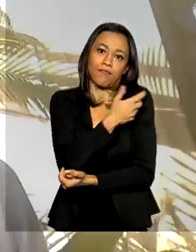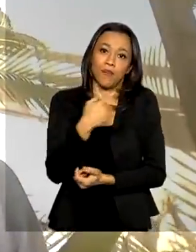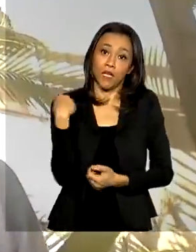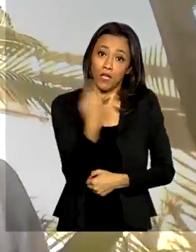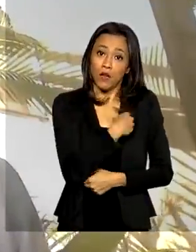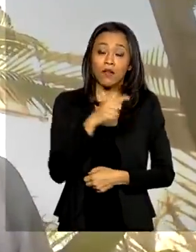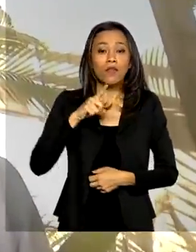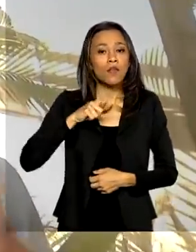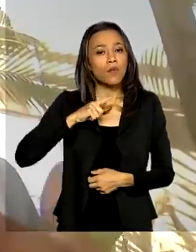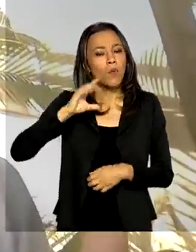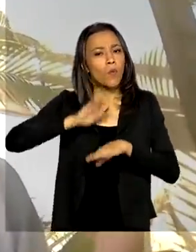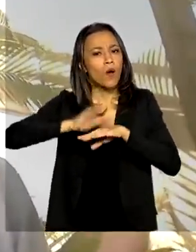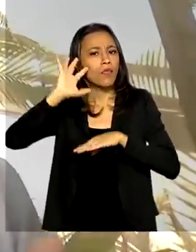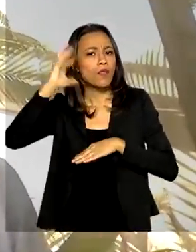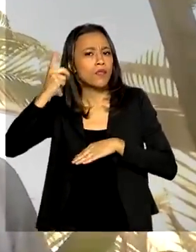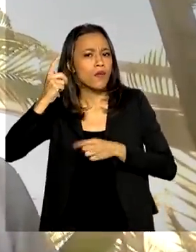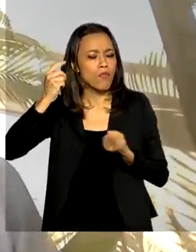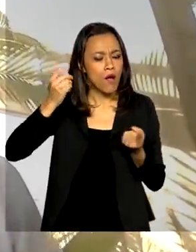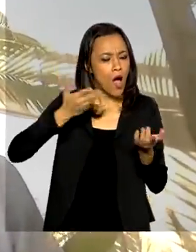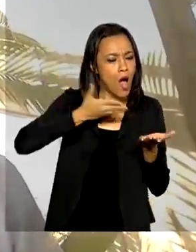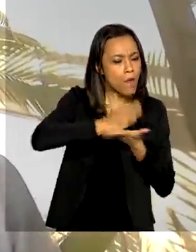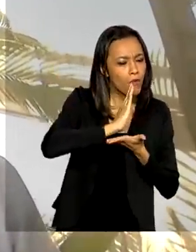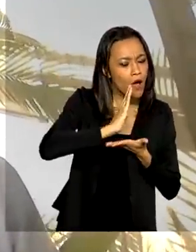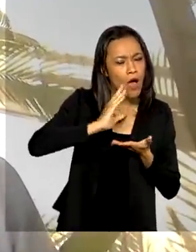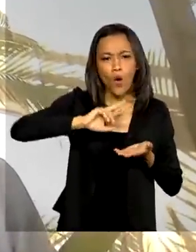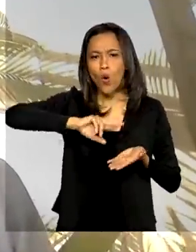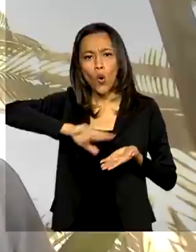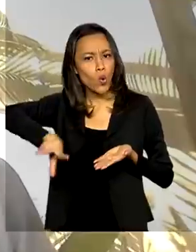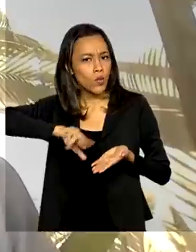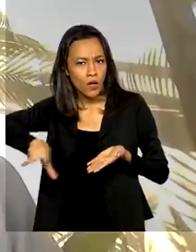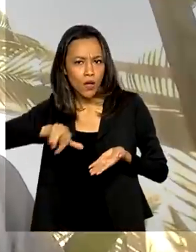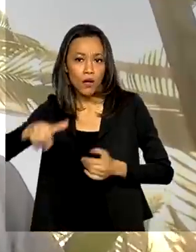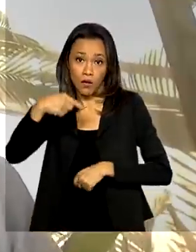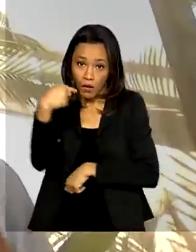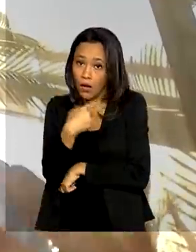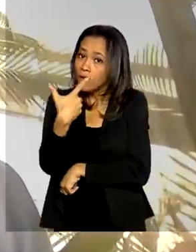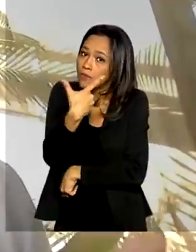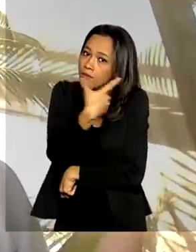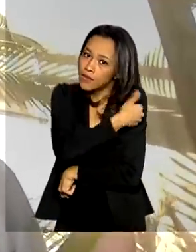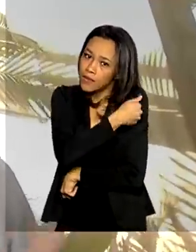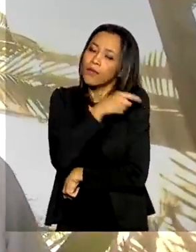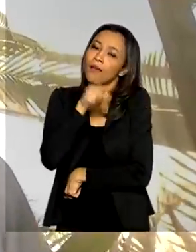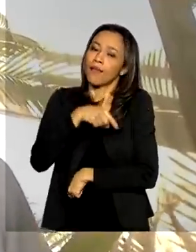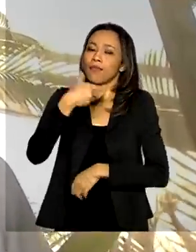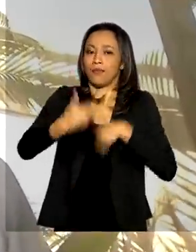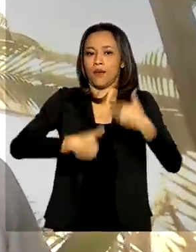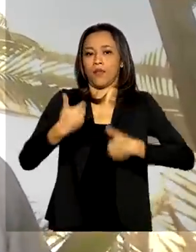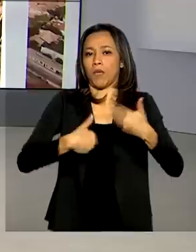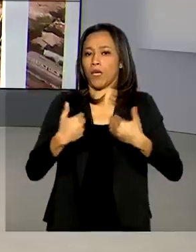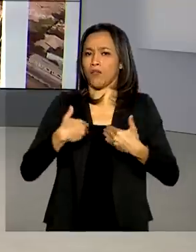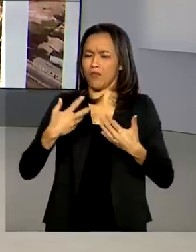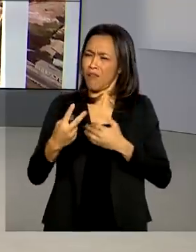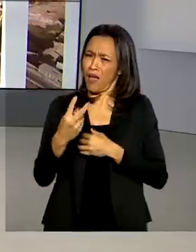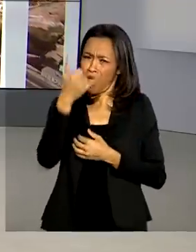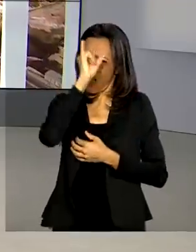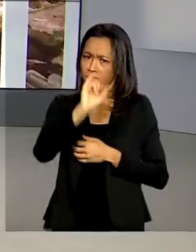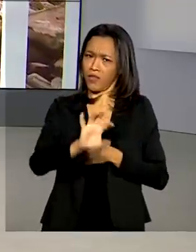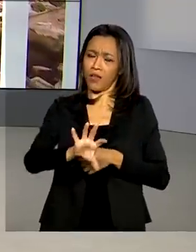decisão sobre aprovar ou não essa vacina como tratamento ou prevenção da Covid-19.